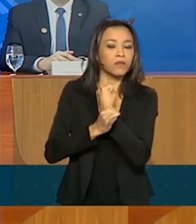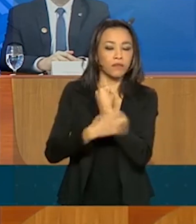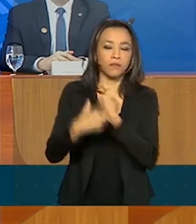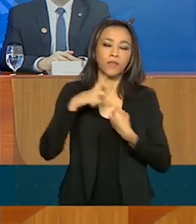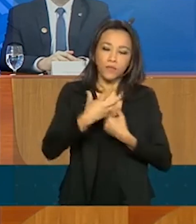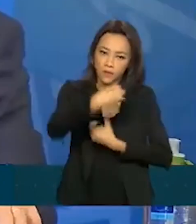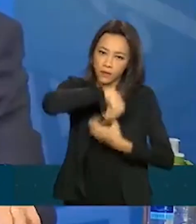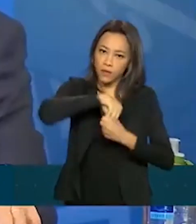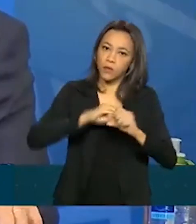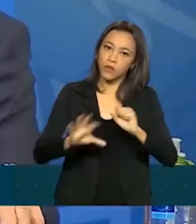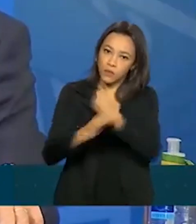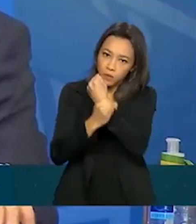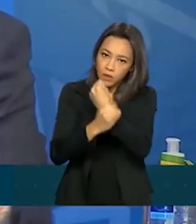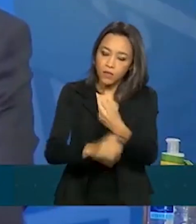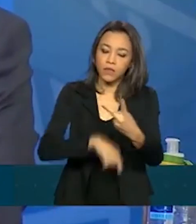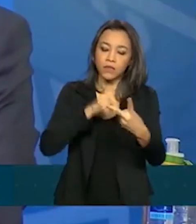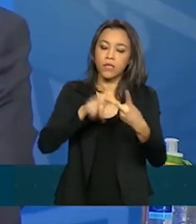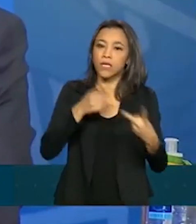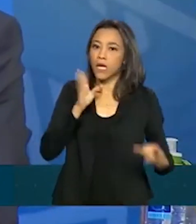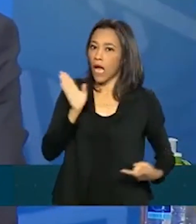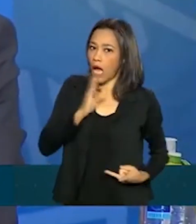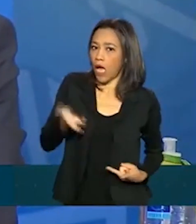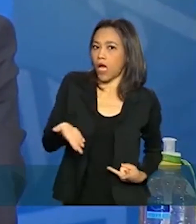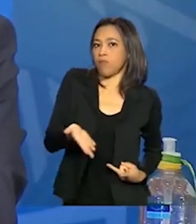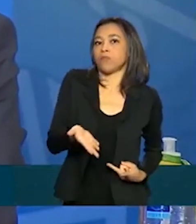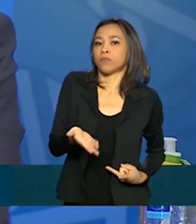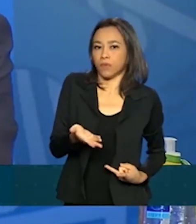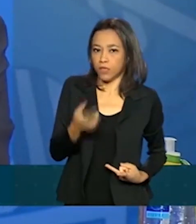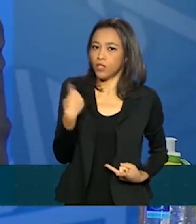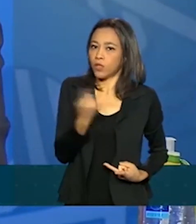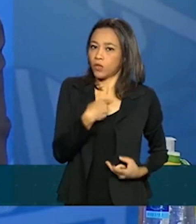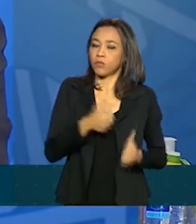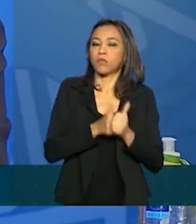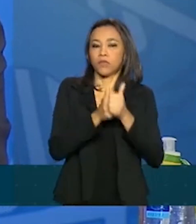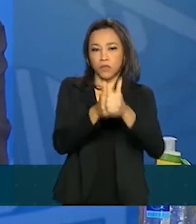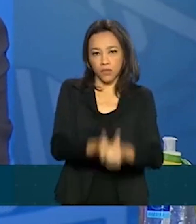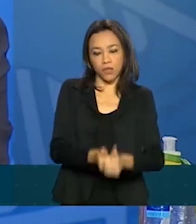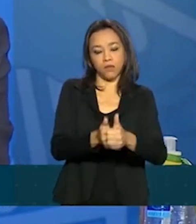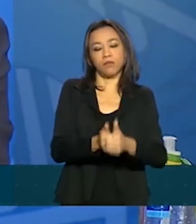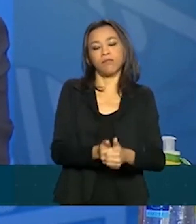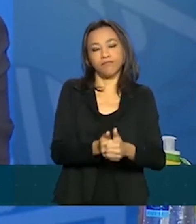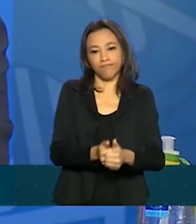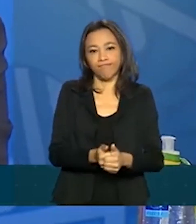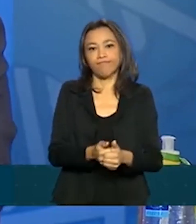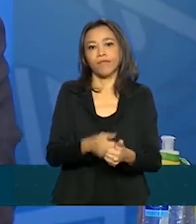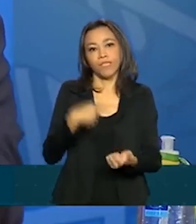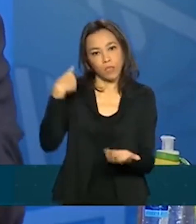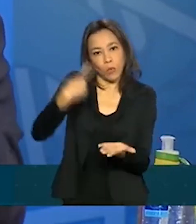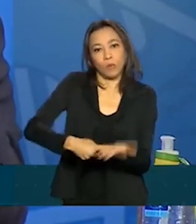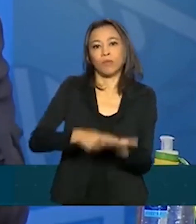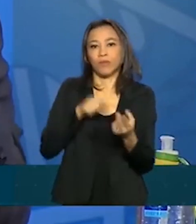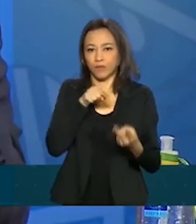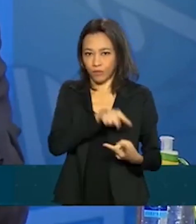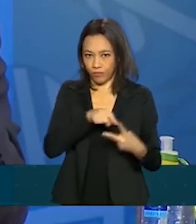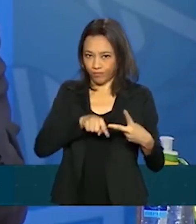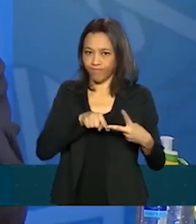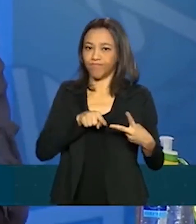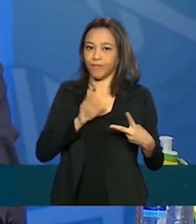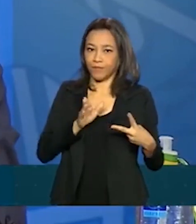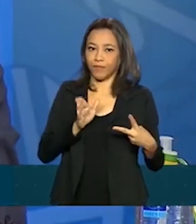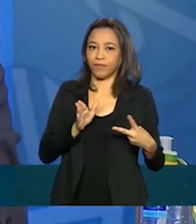da segurança, e o da agilidade. E nós estamos cumprindo com esse compromisso que nós temos. Então,